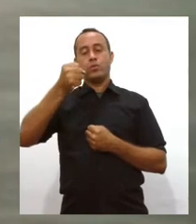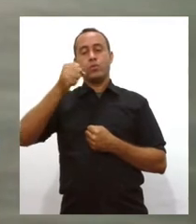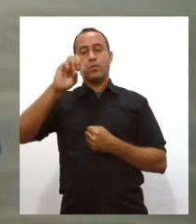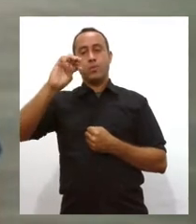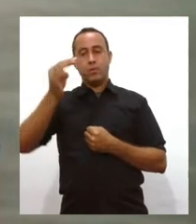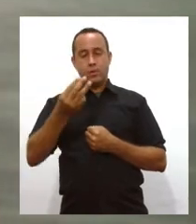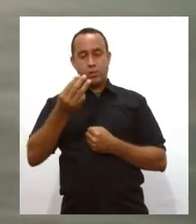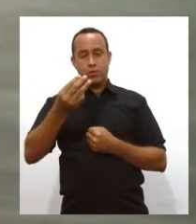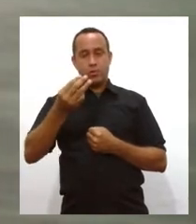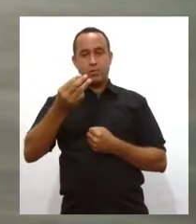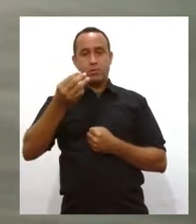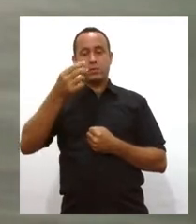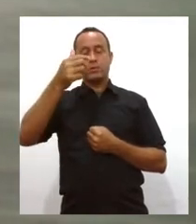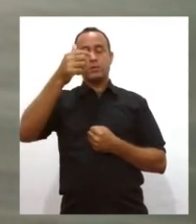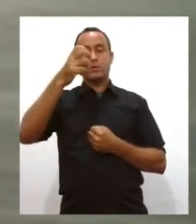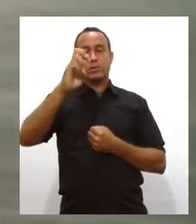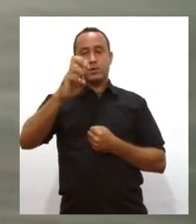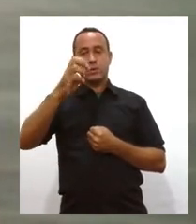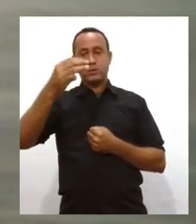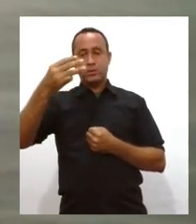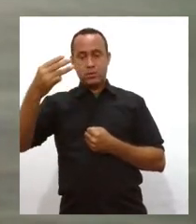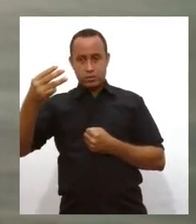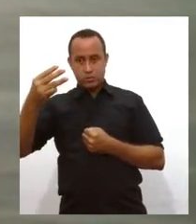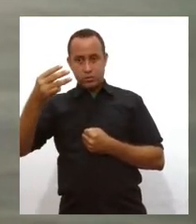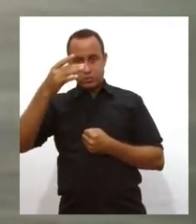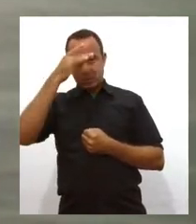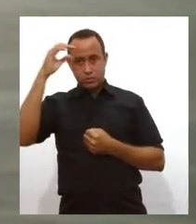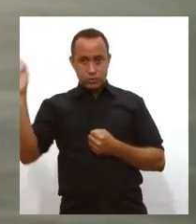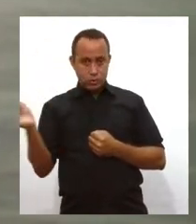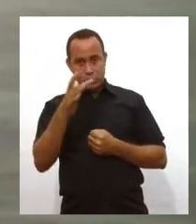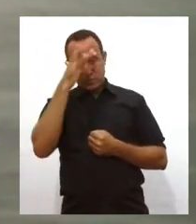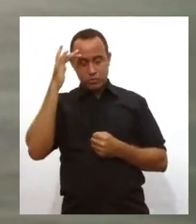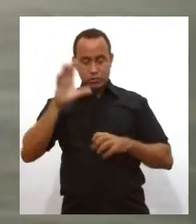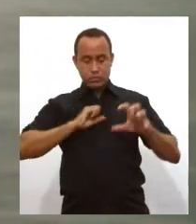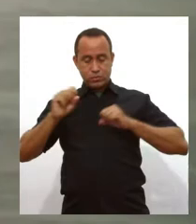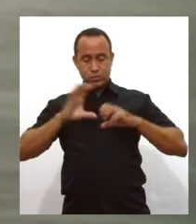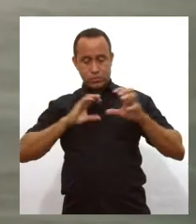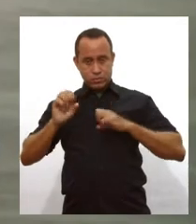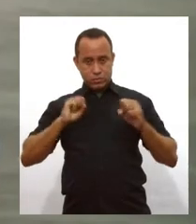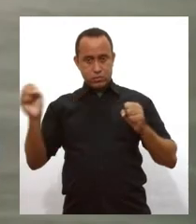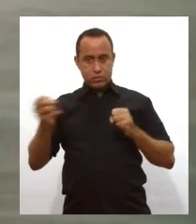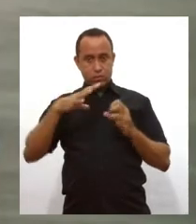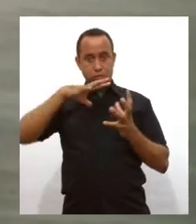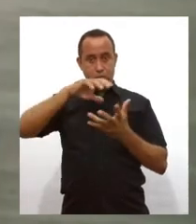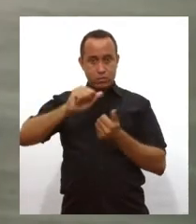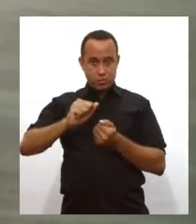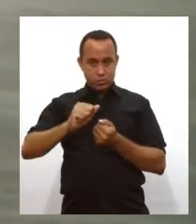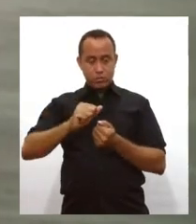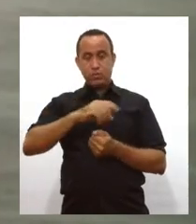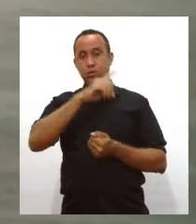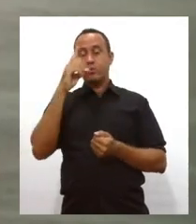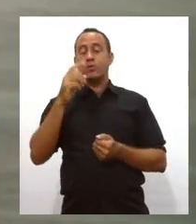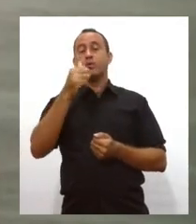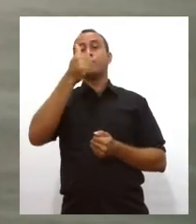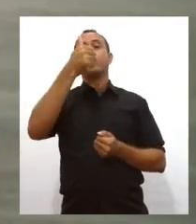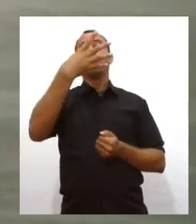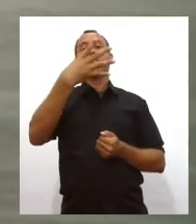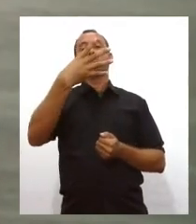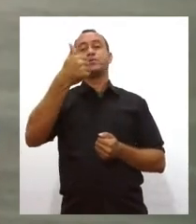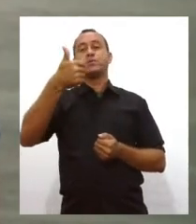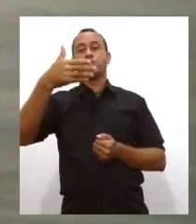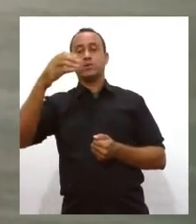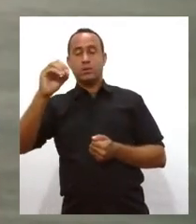.532. Novos casos nas últimas 24 horas, 410.207.